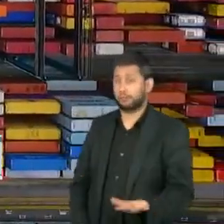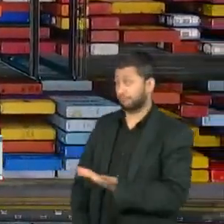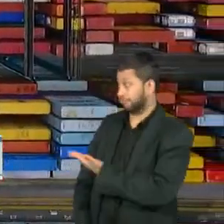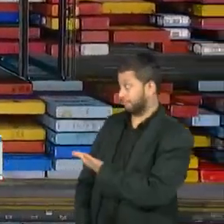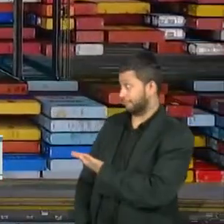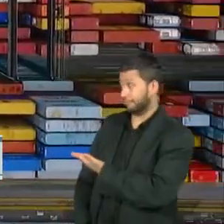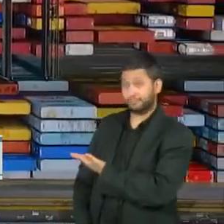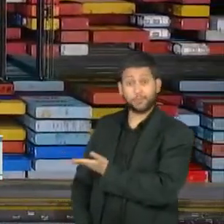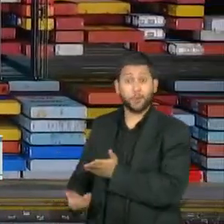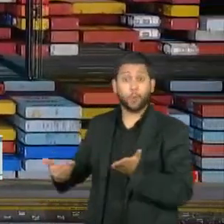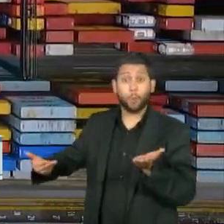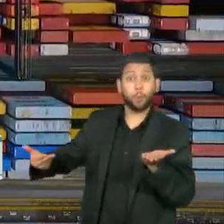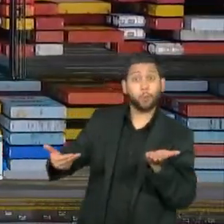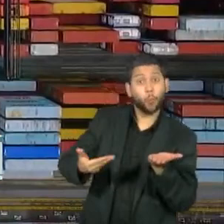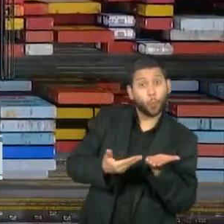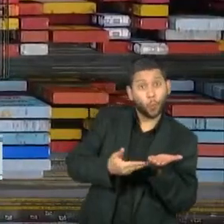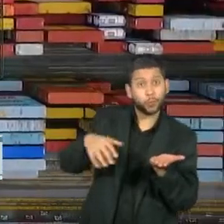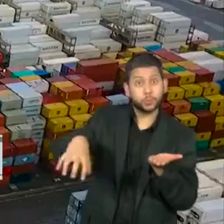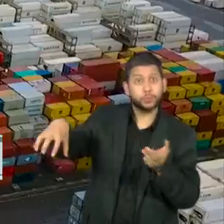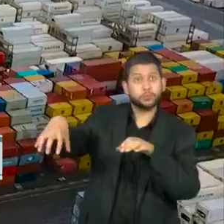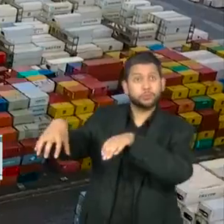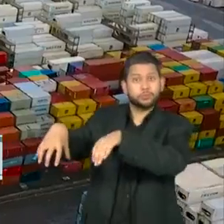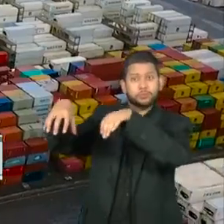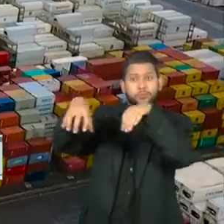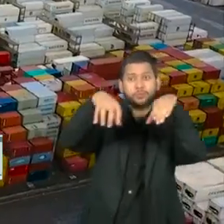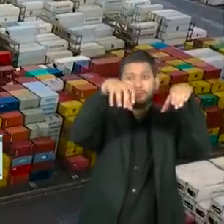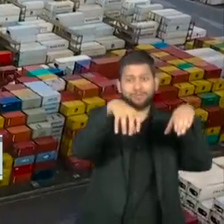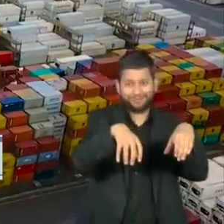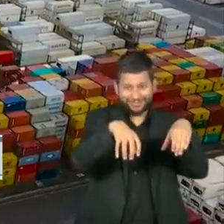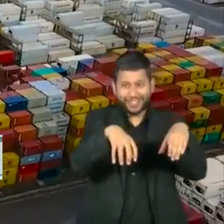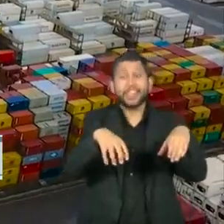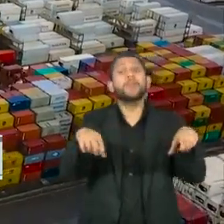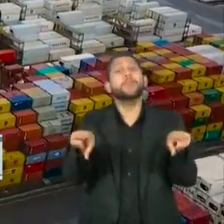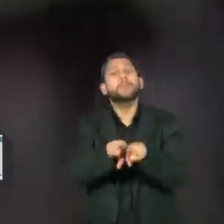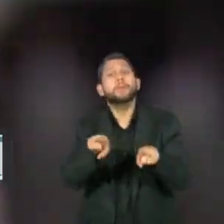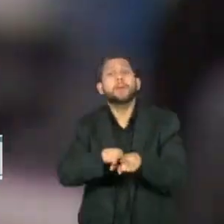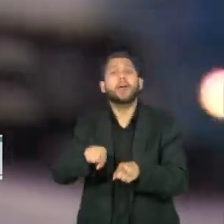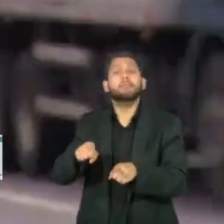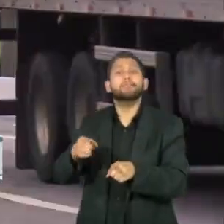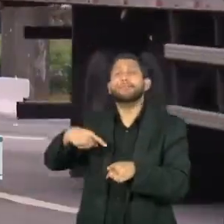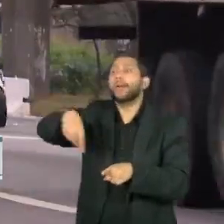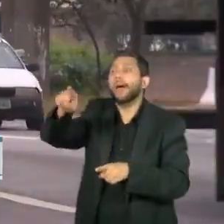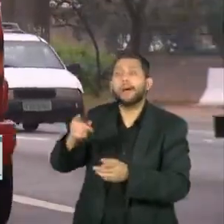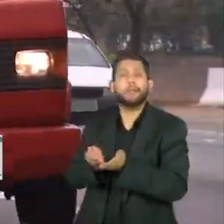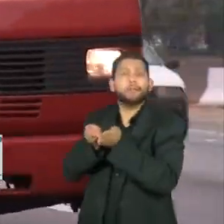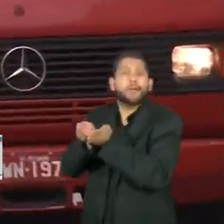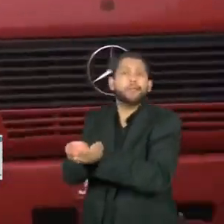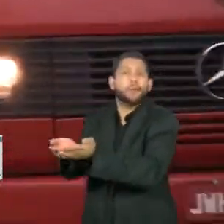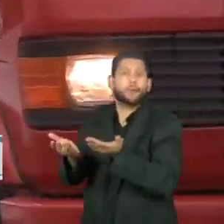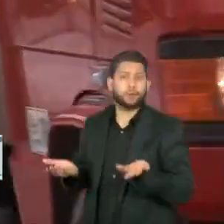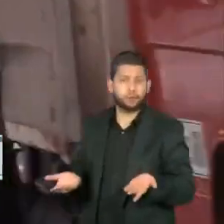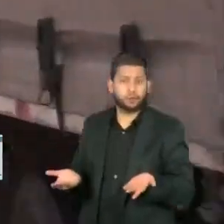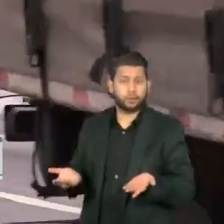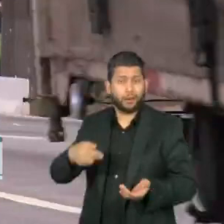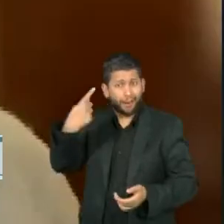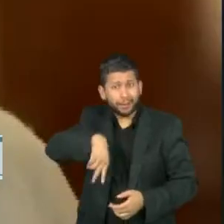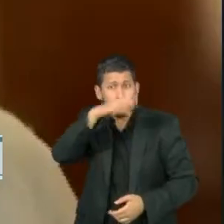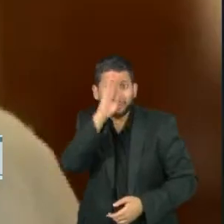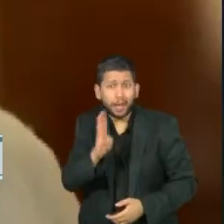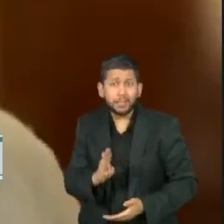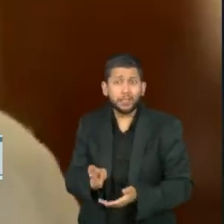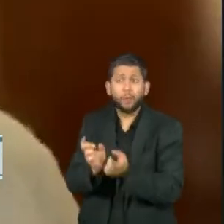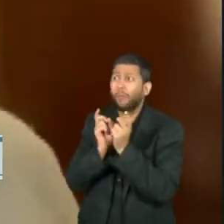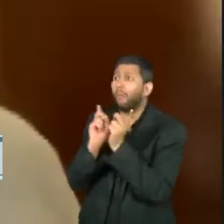seja, todo o processo, desde a semente até ela estar embarcando no navio. Não é possível que o país que mais exporta